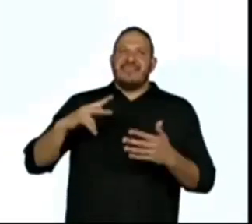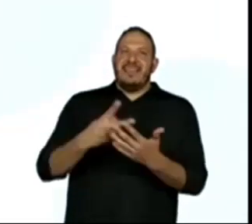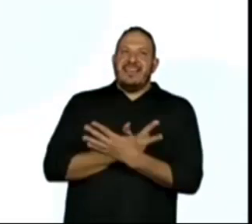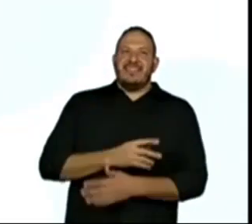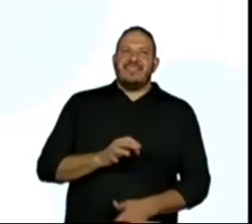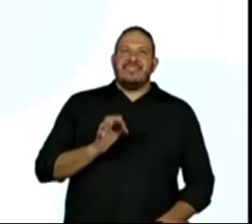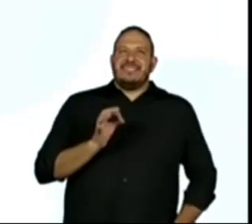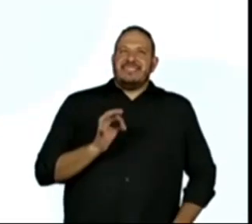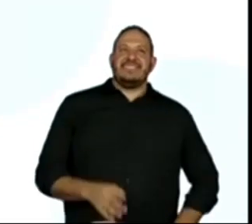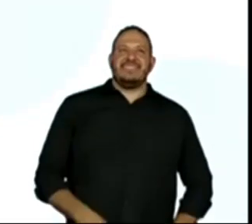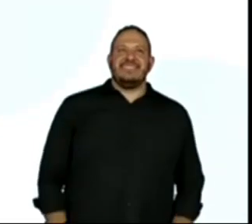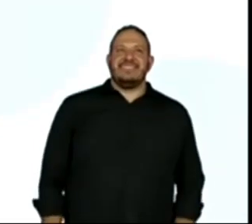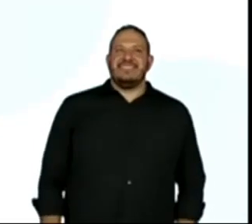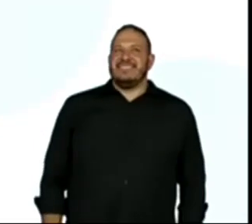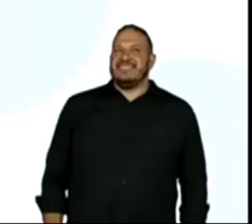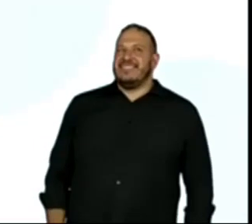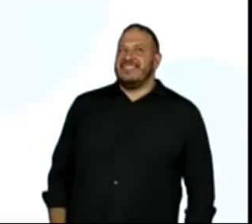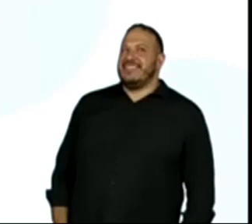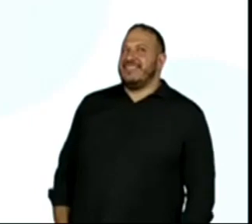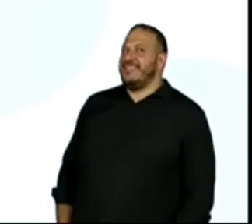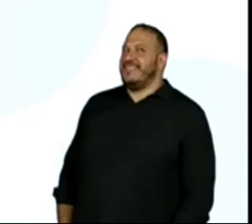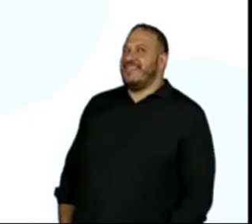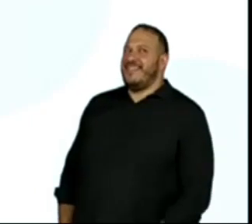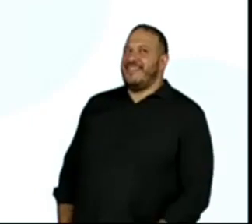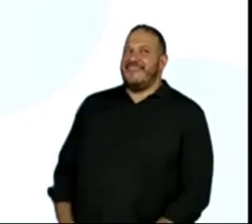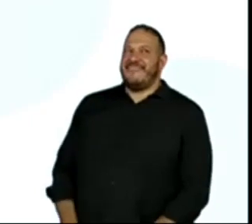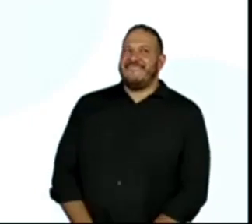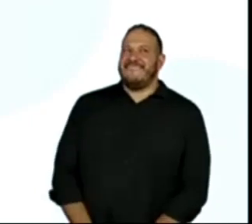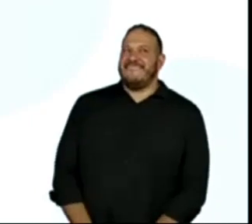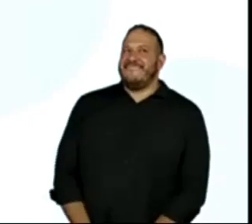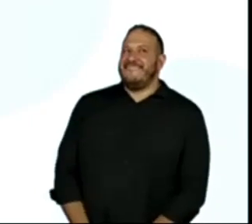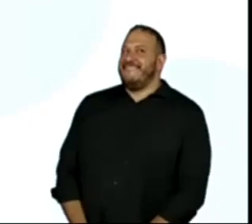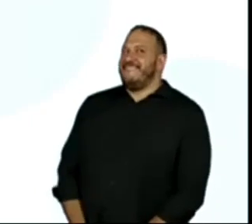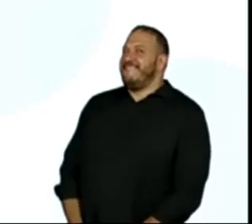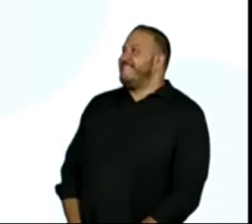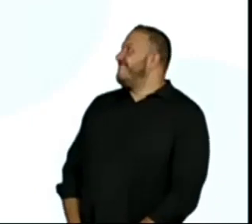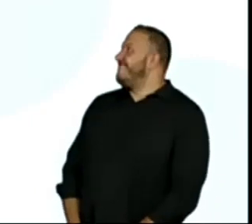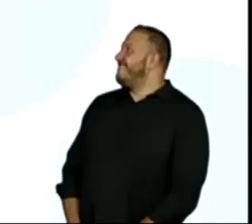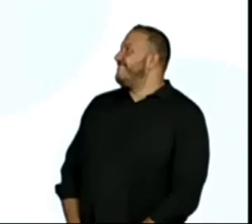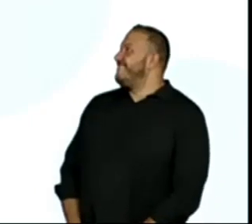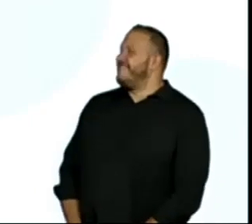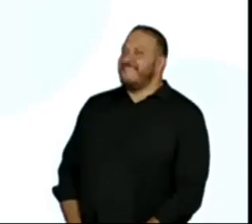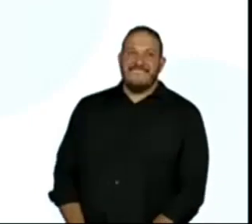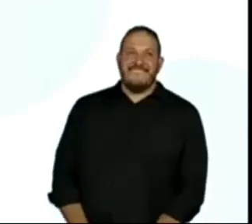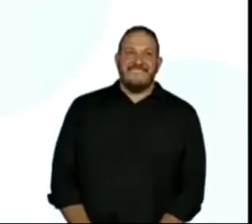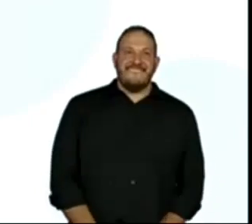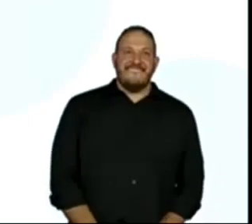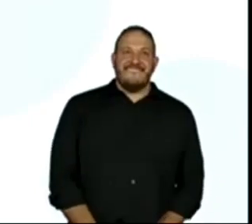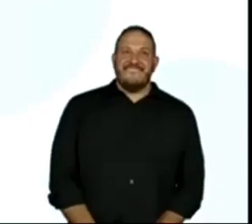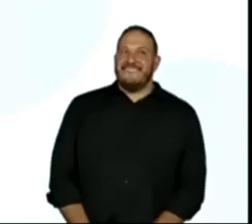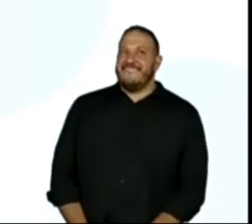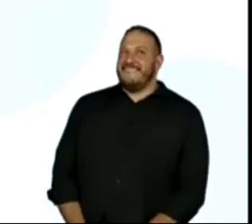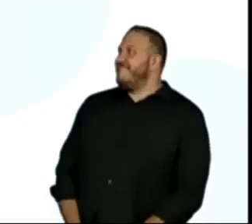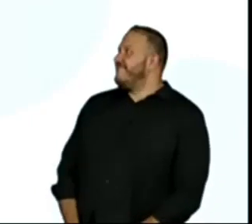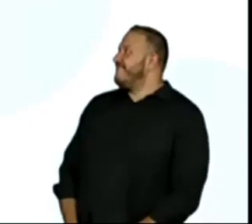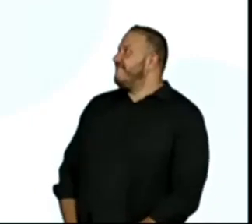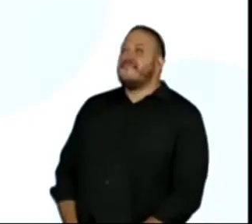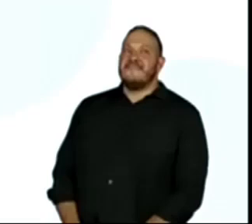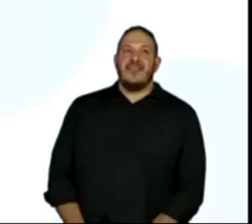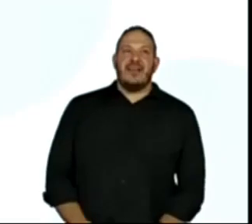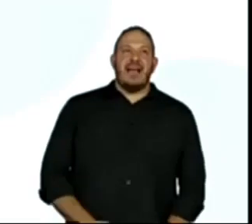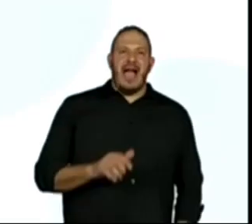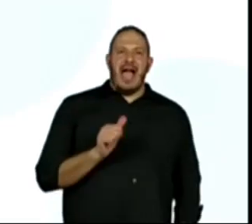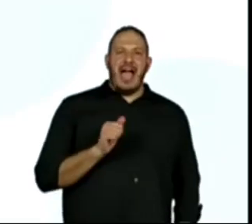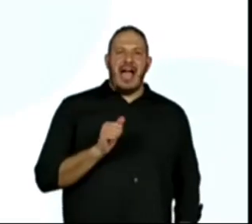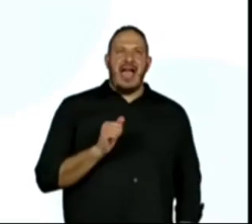Deixa eu ver se eu apago só para... É que a gente tirou. Como está escrito? Vocês não estão falando, ó. Ou acaba